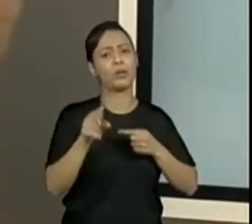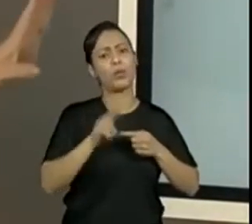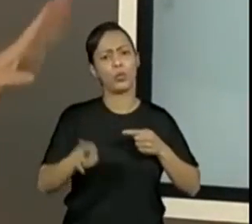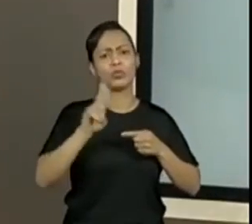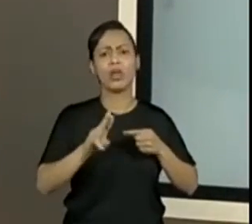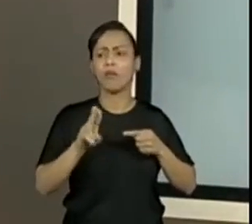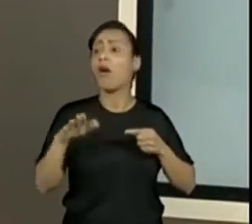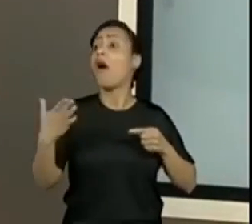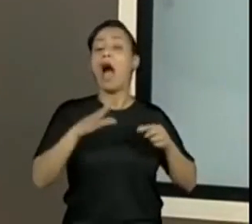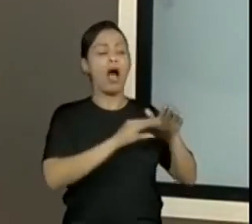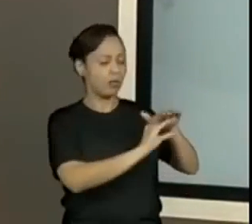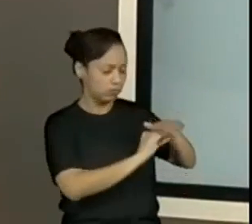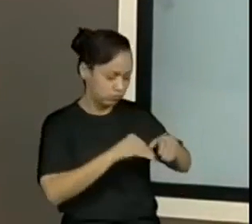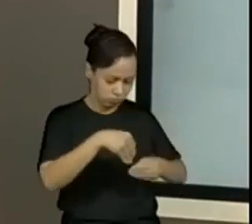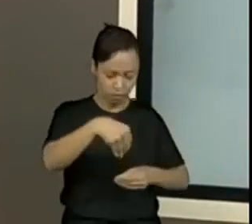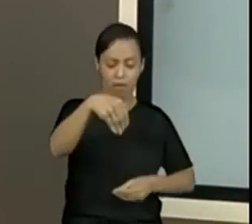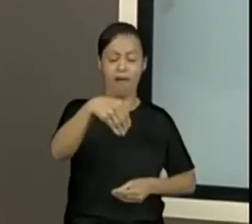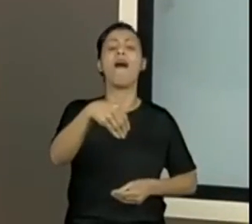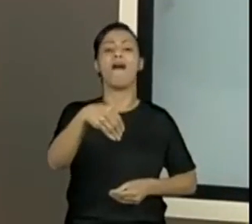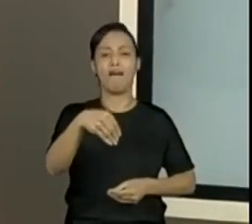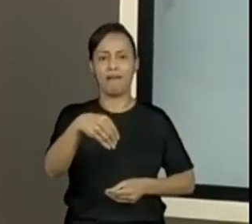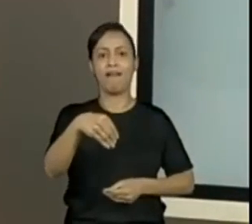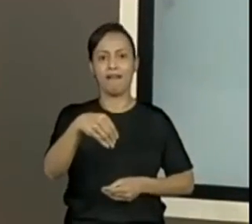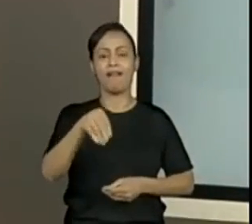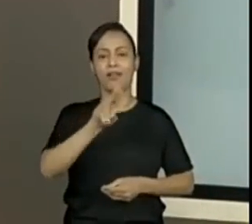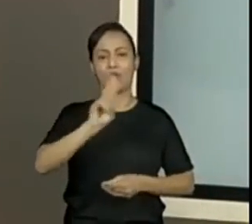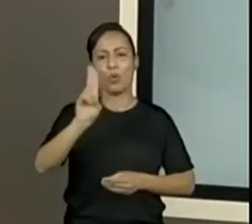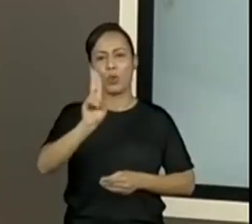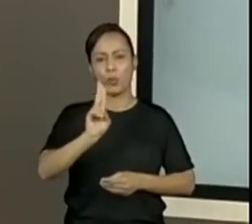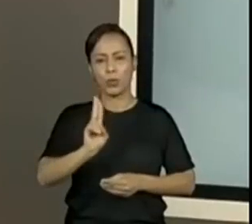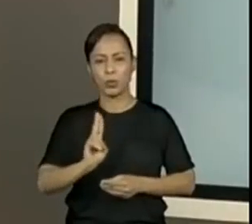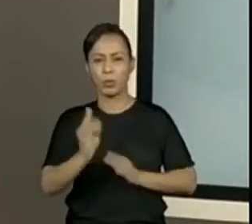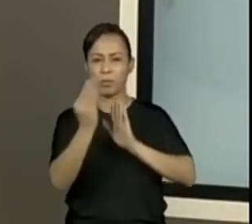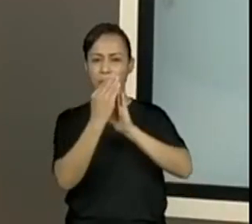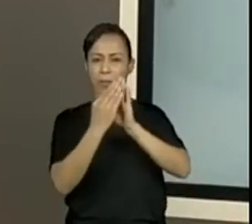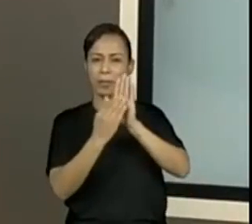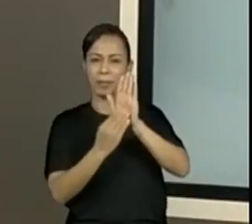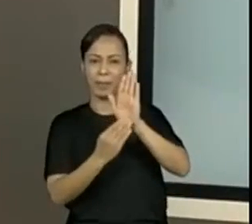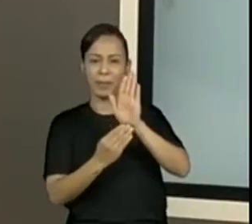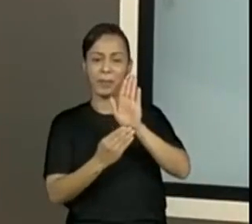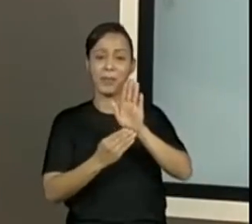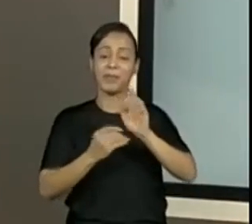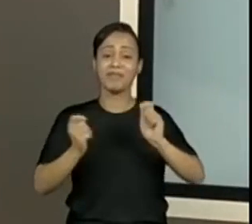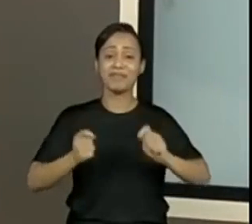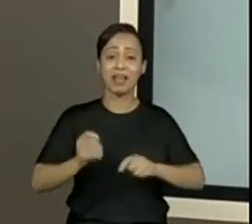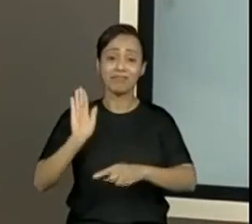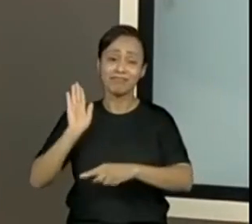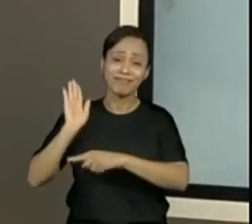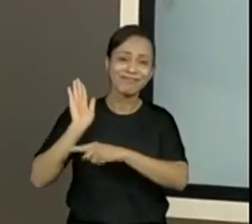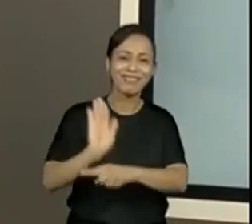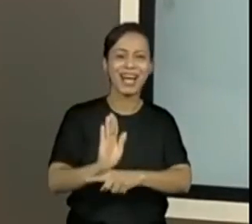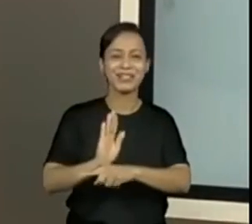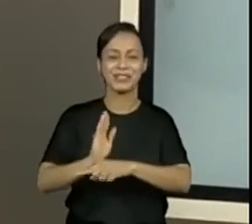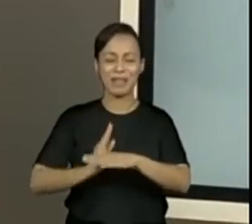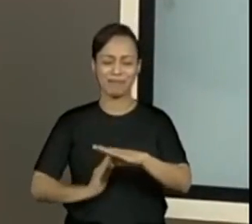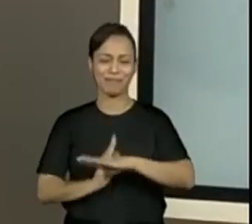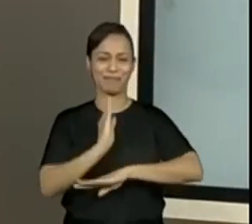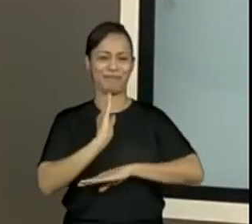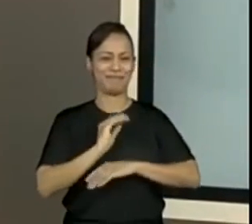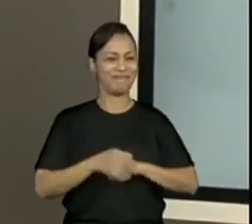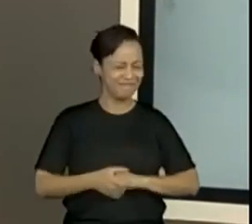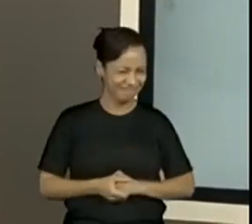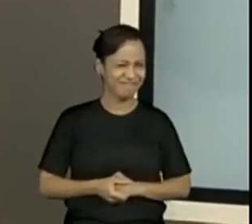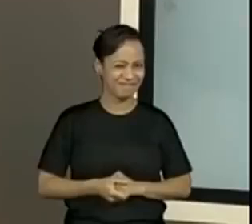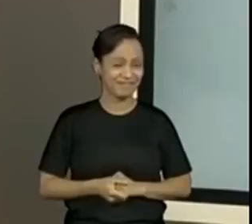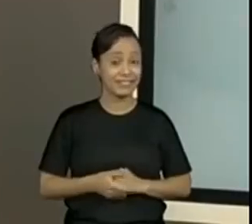conseguir ampliar um pouquinho mais e ajudar todo mundo para caminhar nessa recuperação e atingir o objetivo. Está lendo da melhor